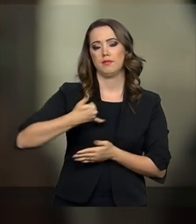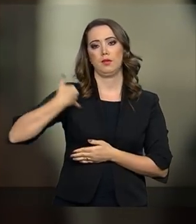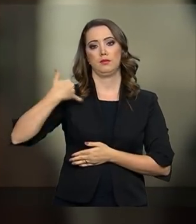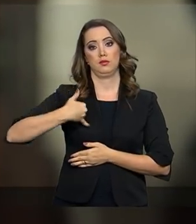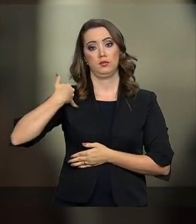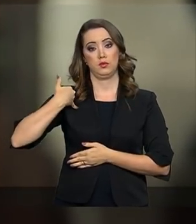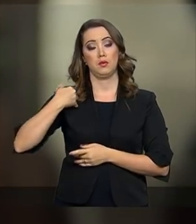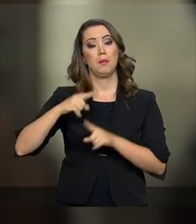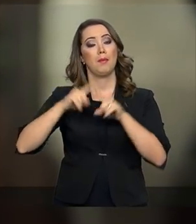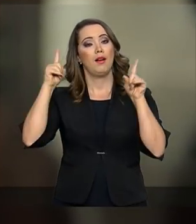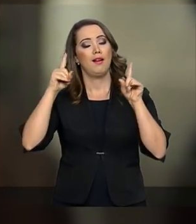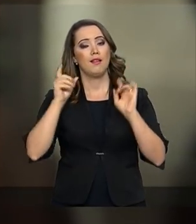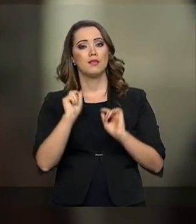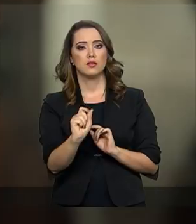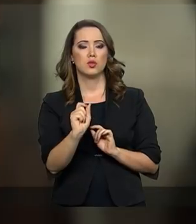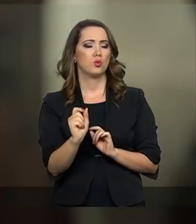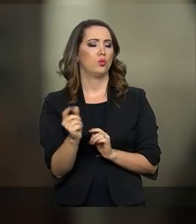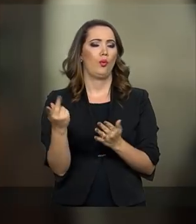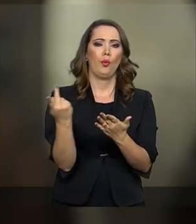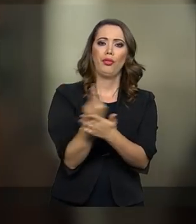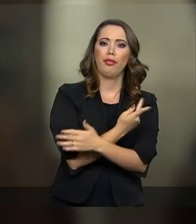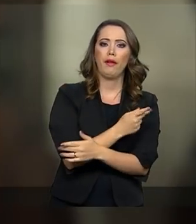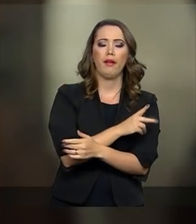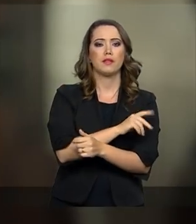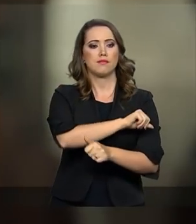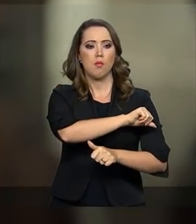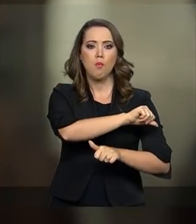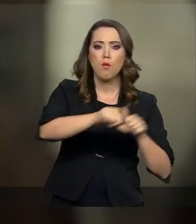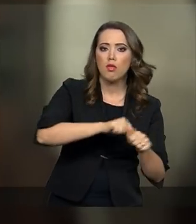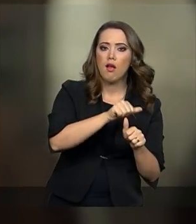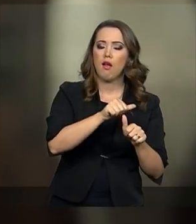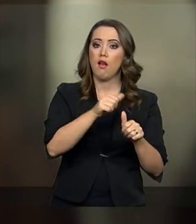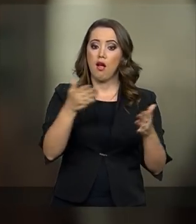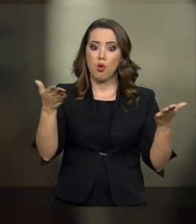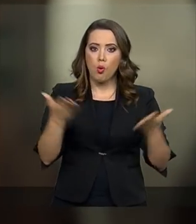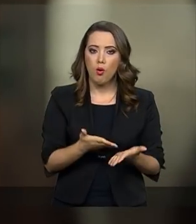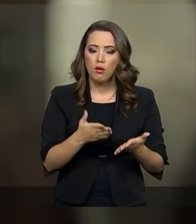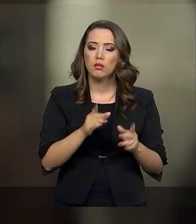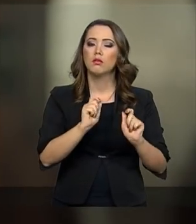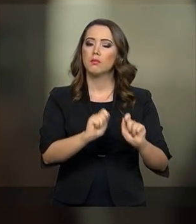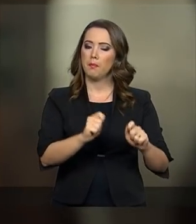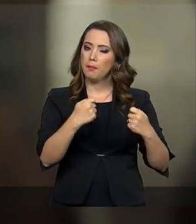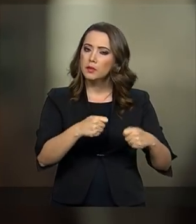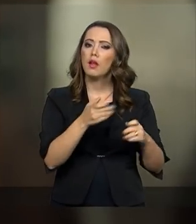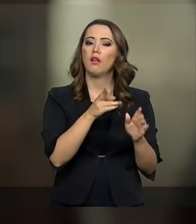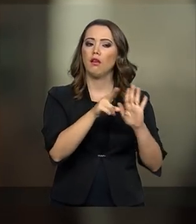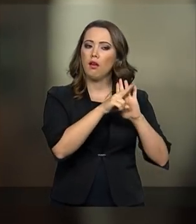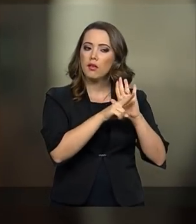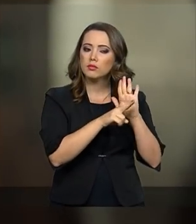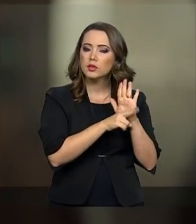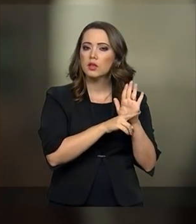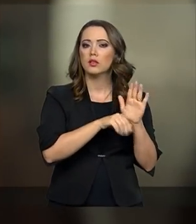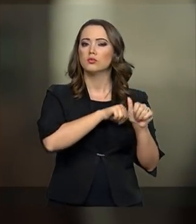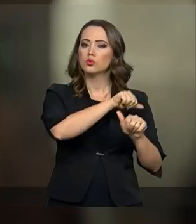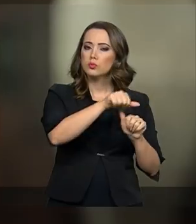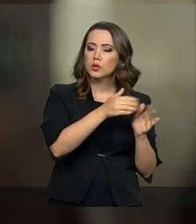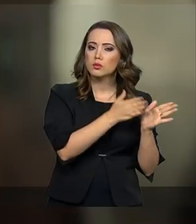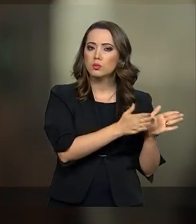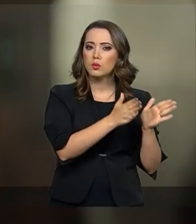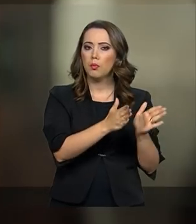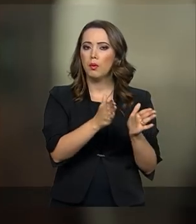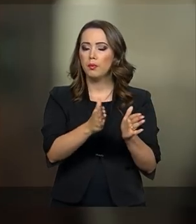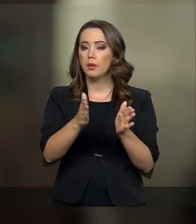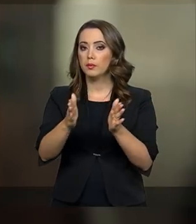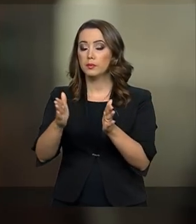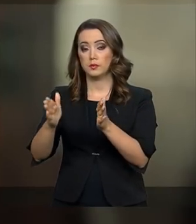idade. Mas isso não ocorrerá do dia para a noite. Estão previstas regras de transição para que todos